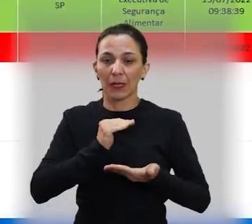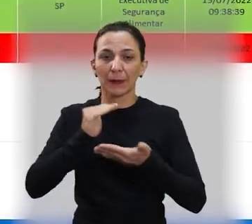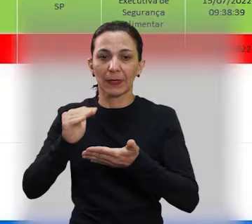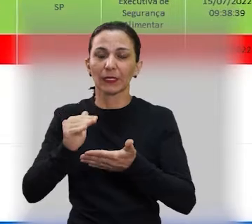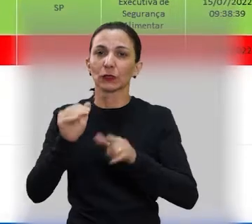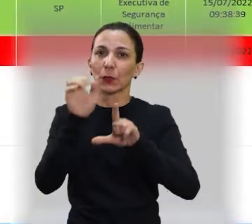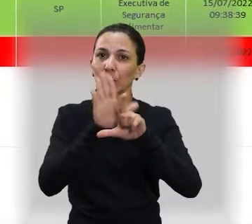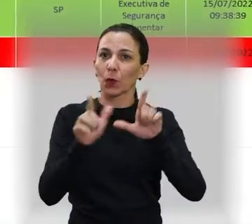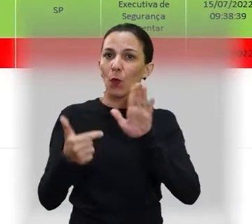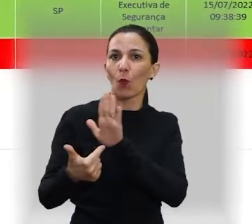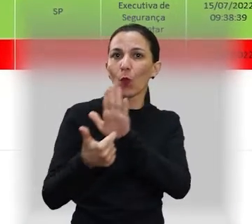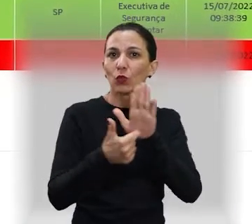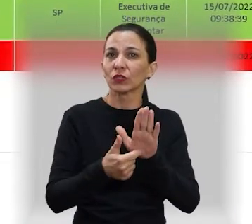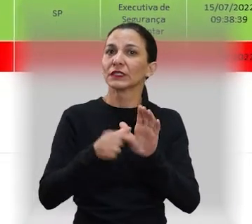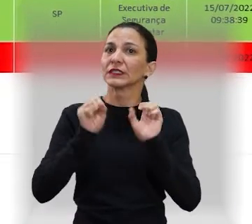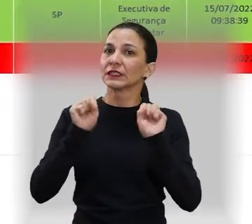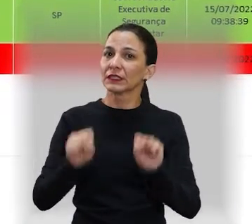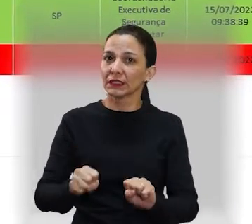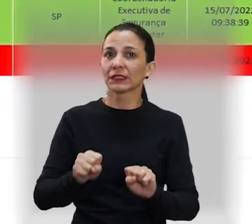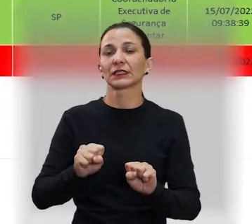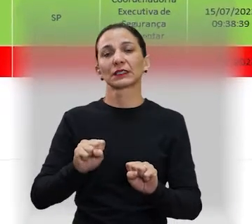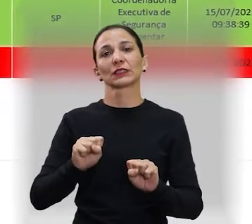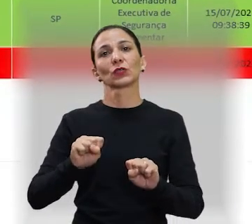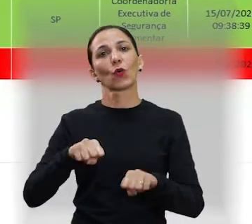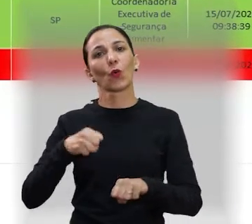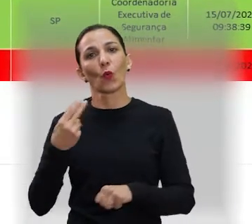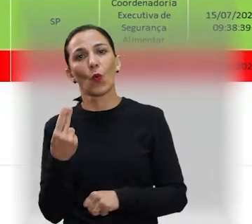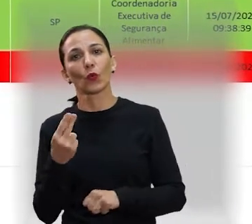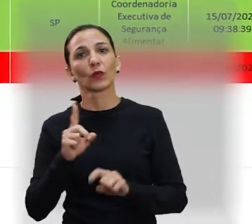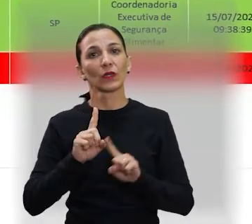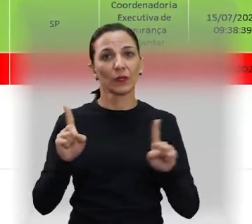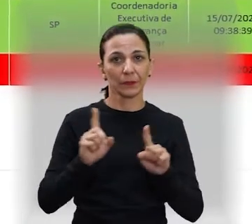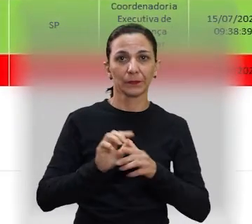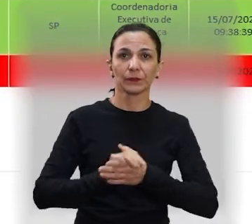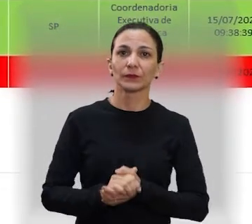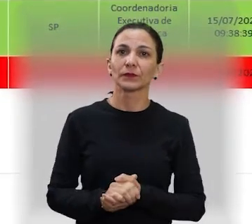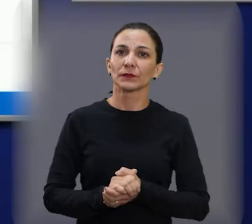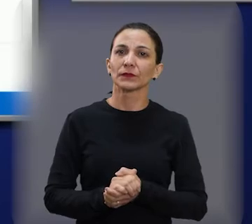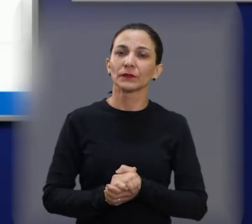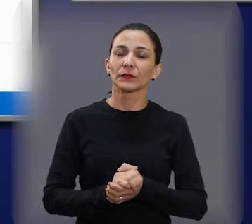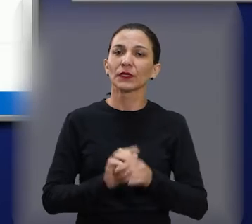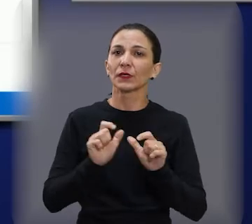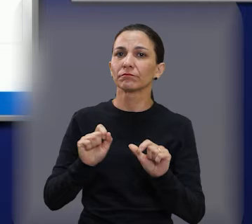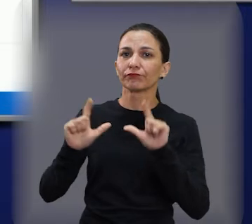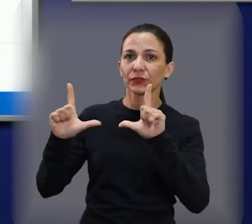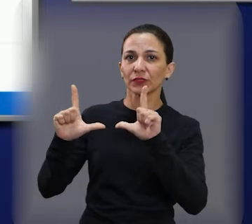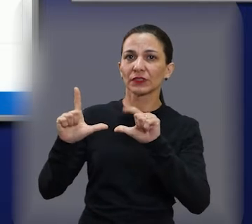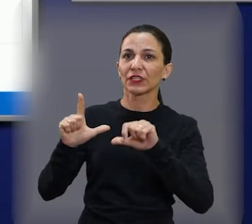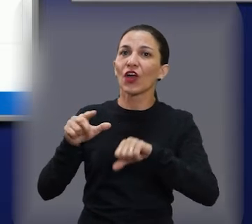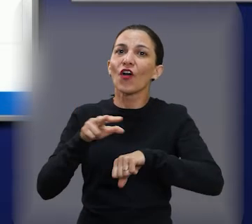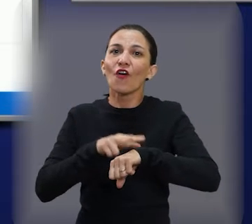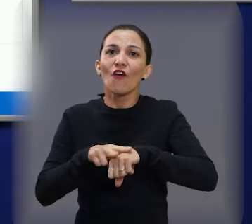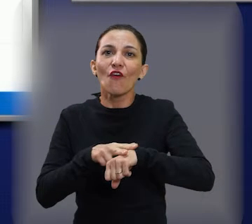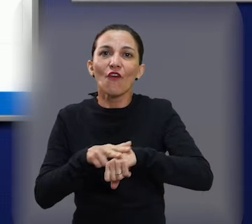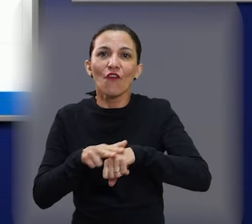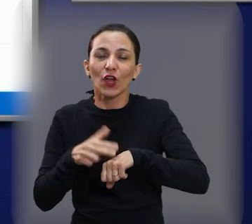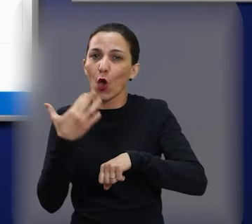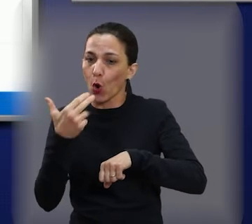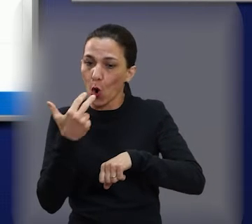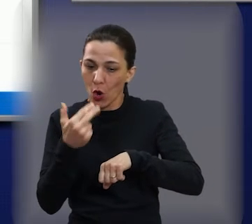cesta básica, a plataforma mostrará se ele está apto a receber a doação. Essa tela verde vai dizer,